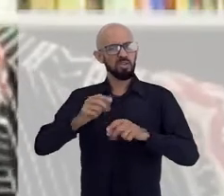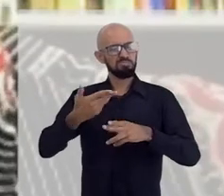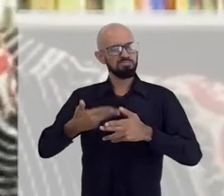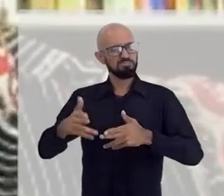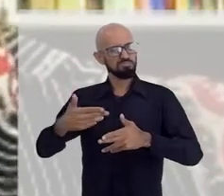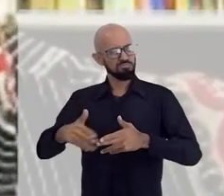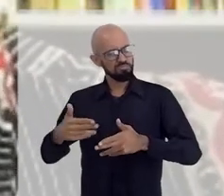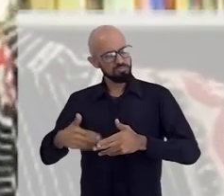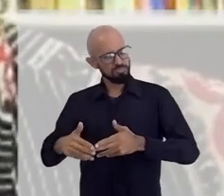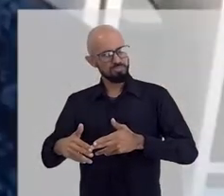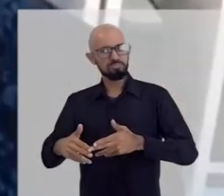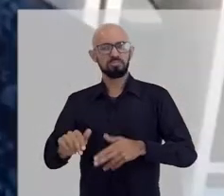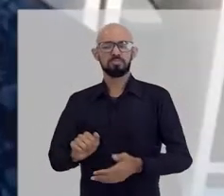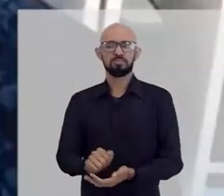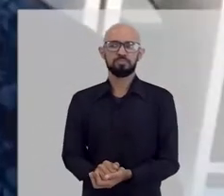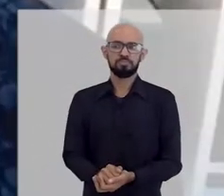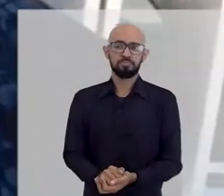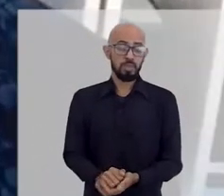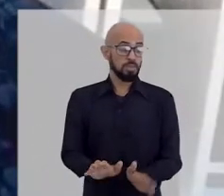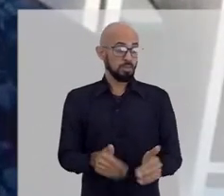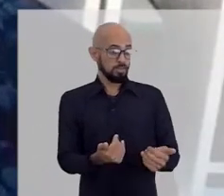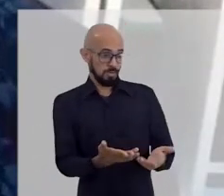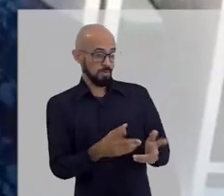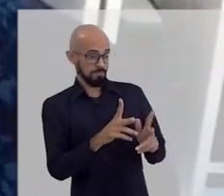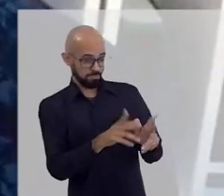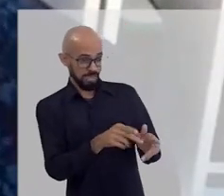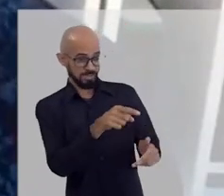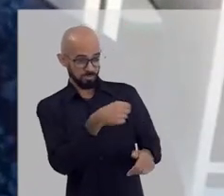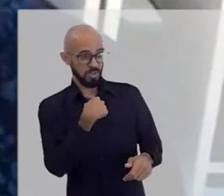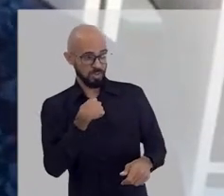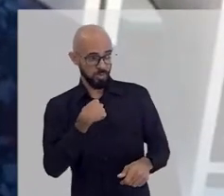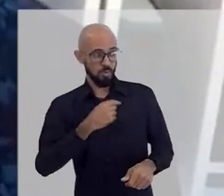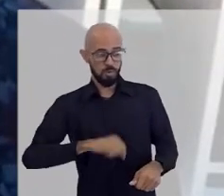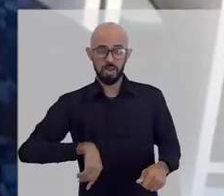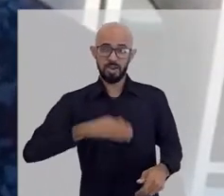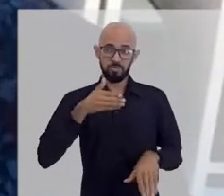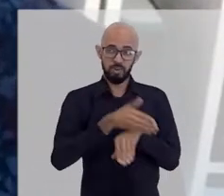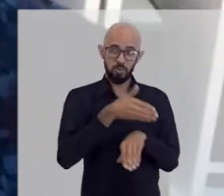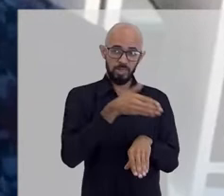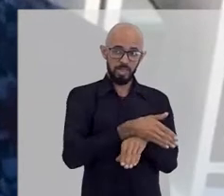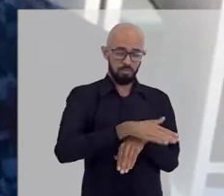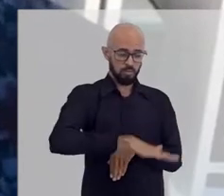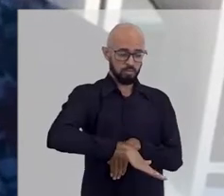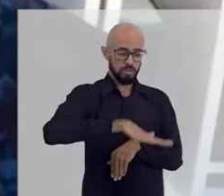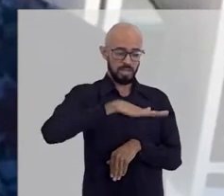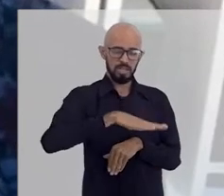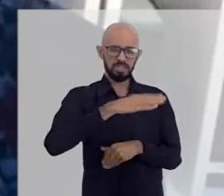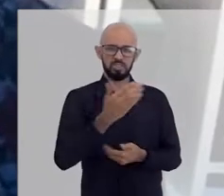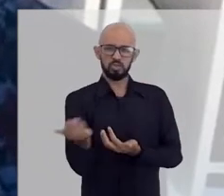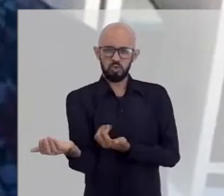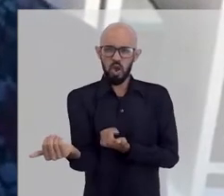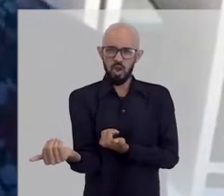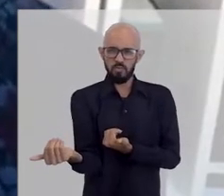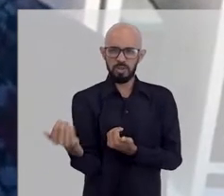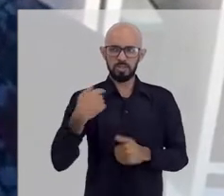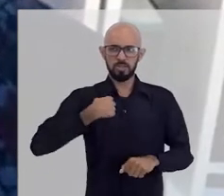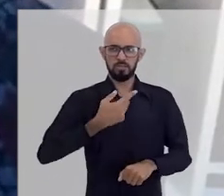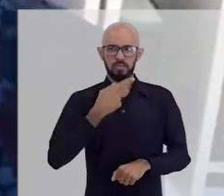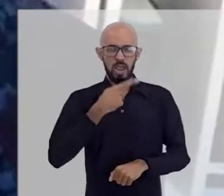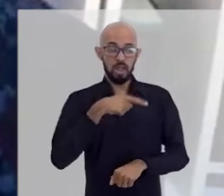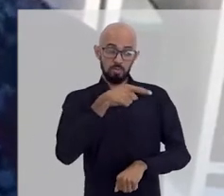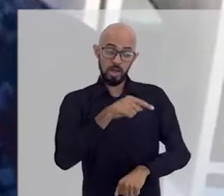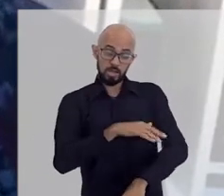velada, vamos dizer assim. E a época que eu ia ao Sul como criança e adolescente era aquela coisa explícita, clubes de